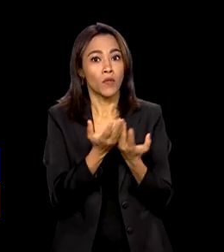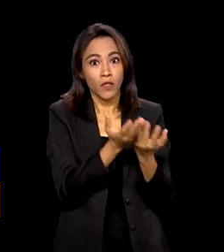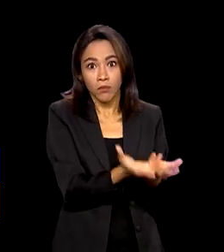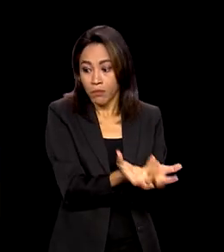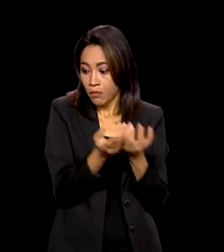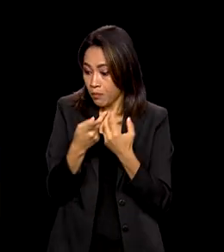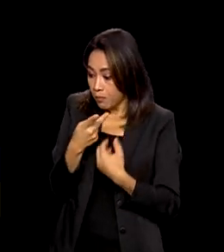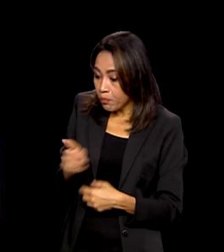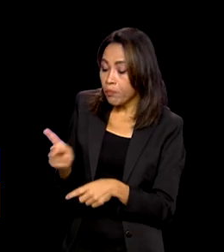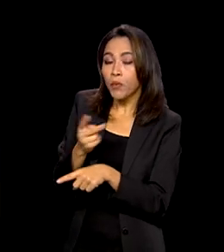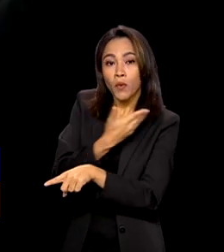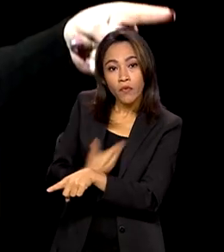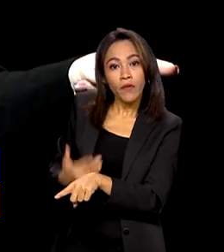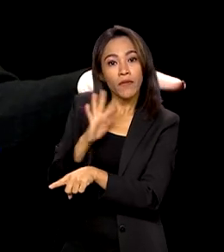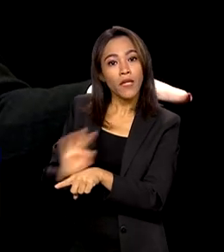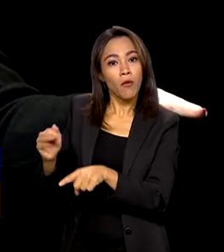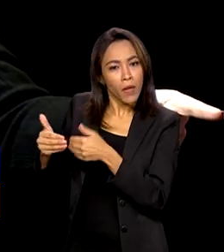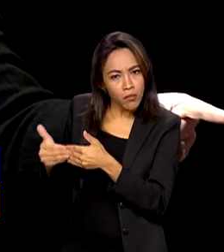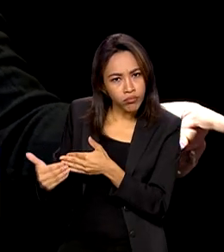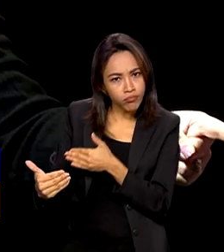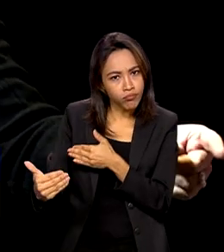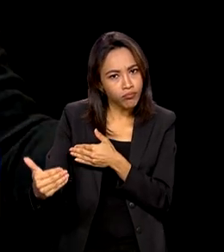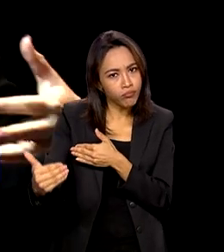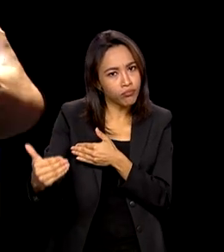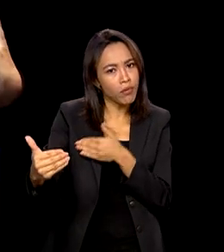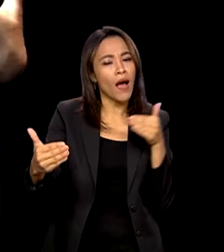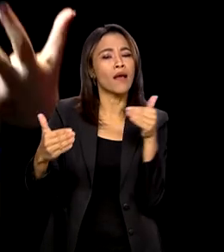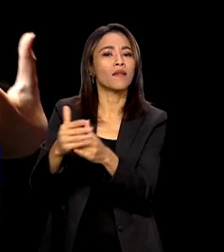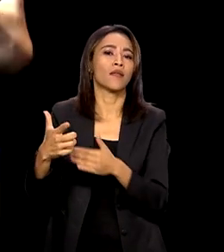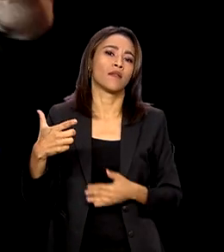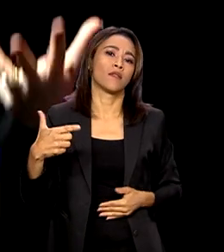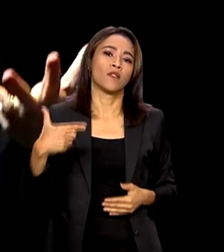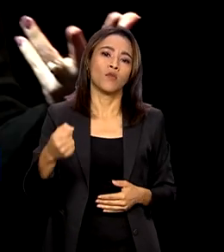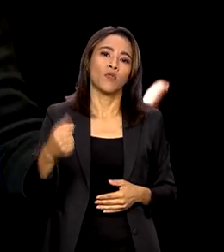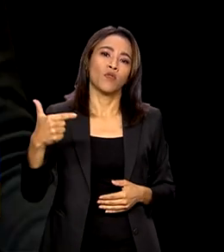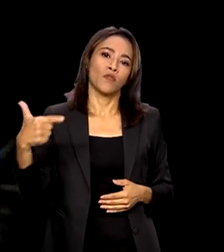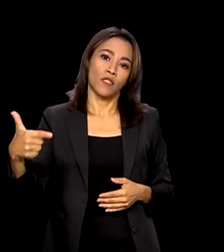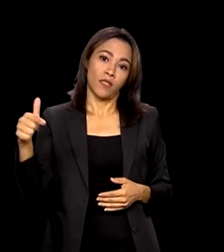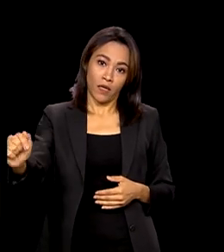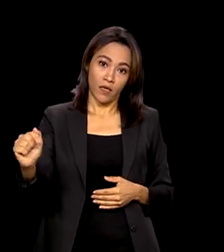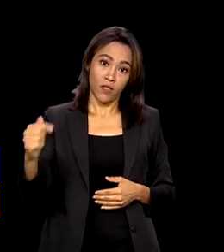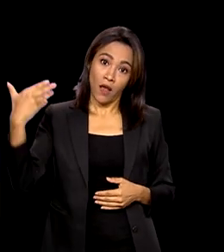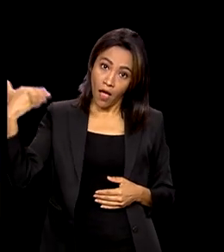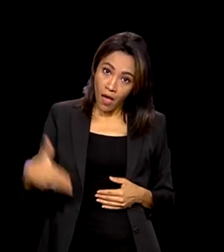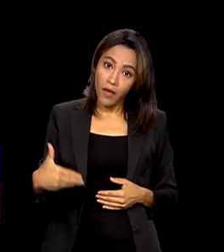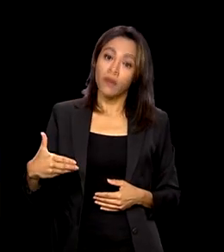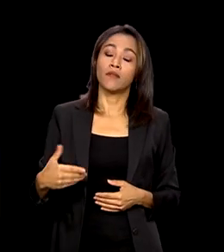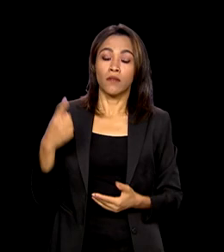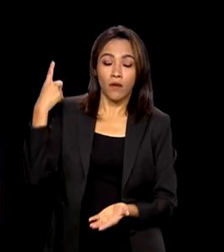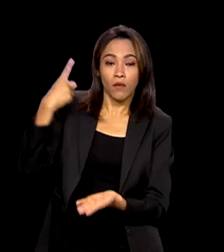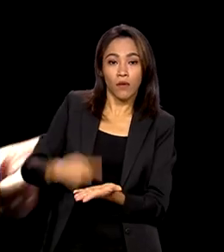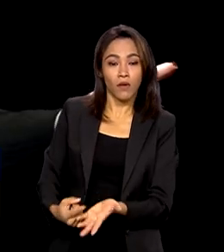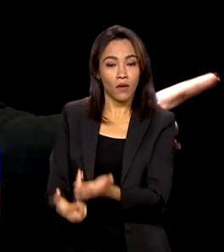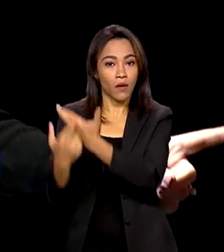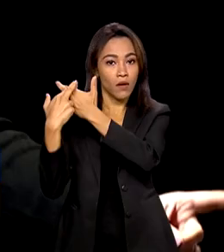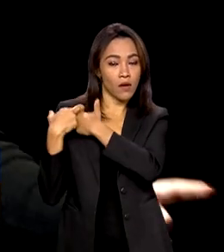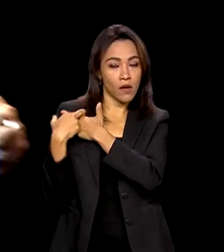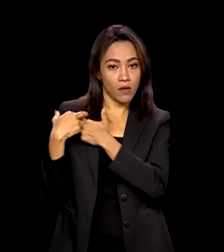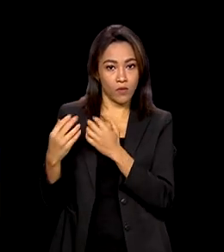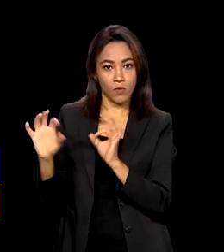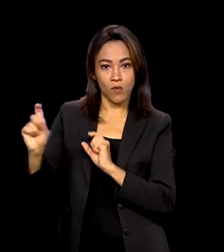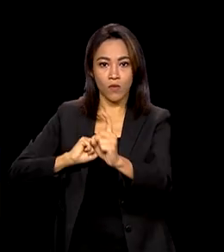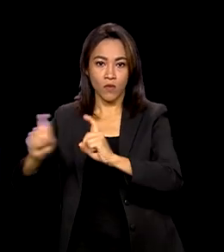do ano de 2024 até 2027. Esta é a grande missão do Ministério do Planejamento. Nós